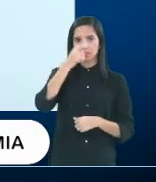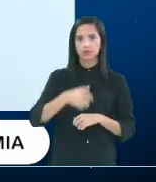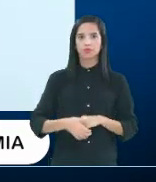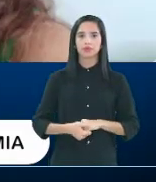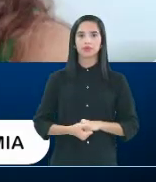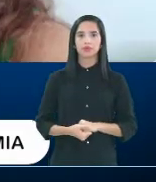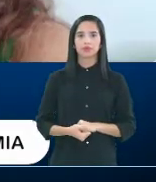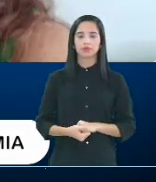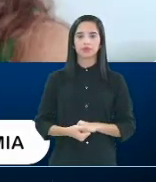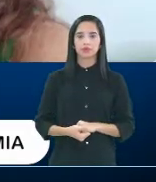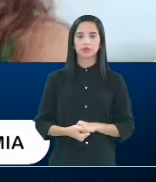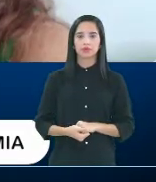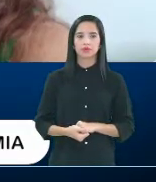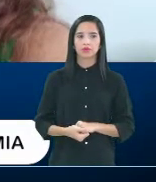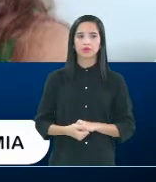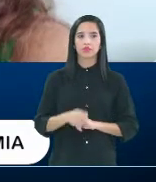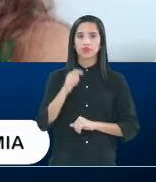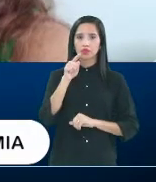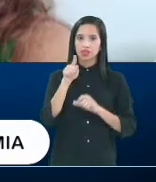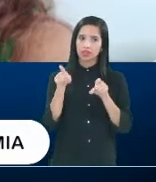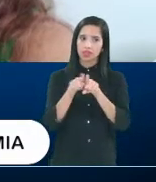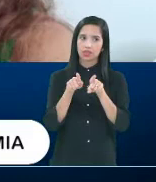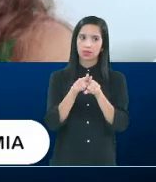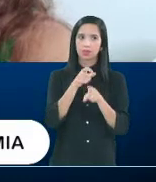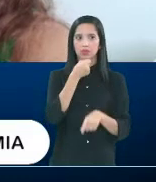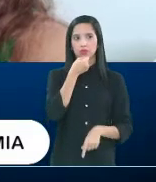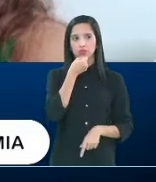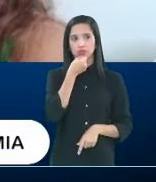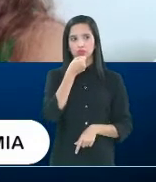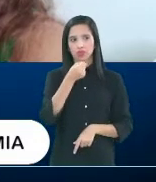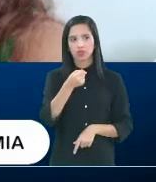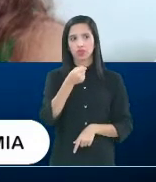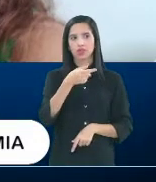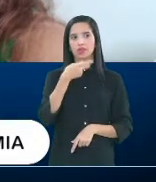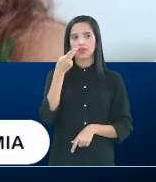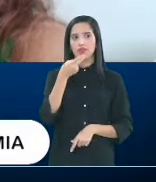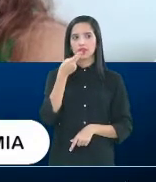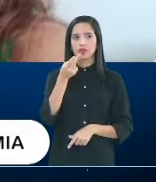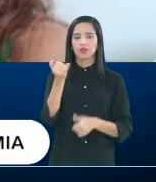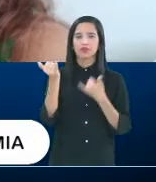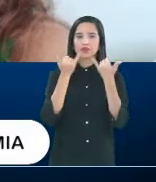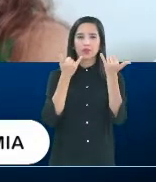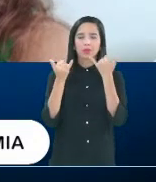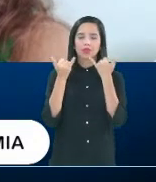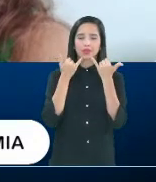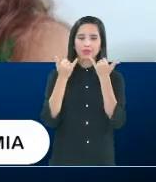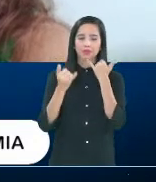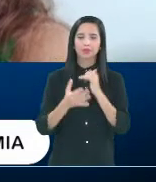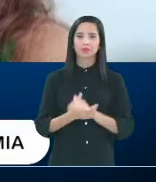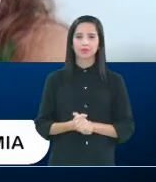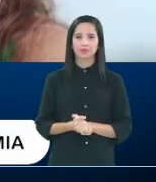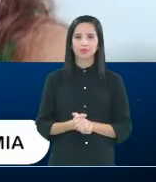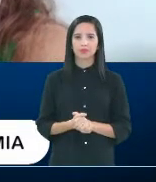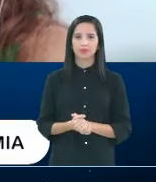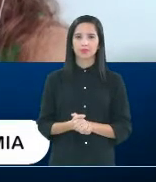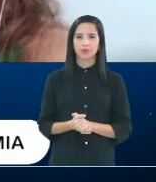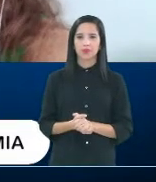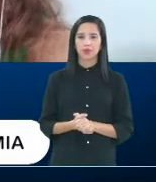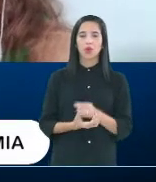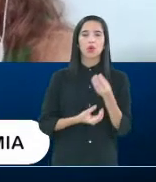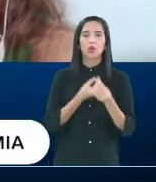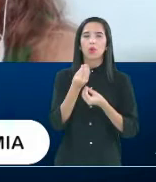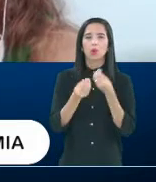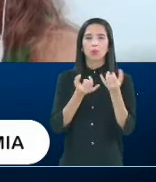Bom, doutora, a senhora também é jornalista, né, e falou em informação, até que ponto a informação tem